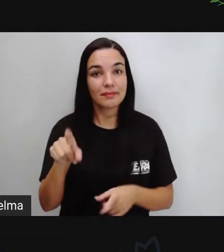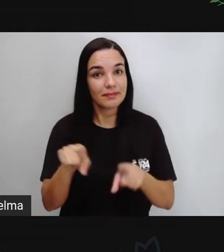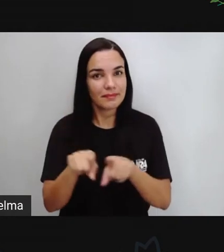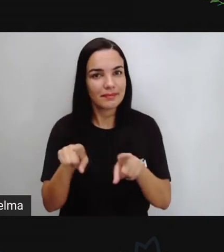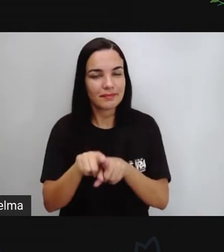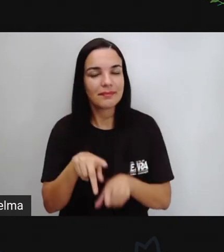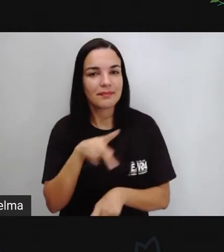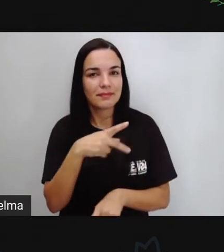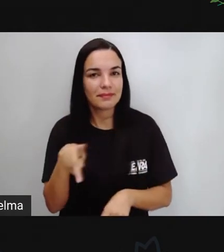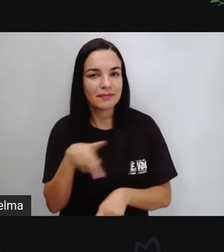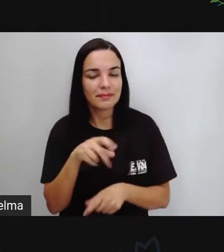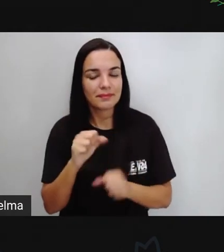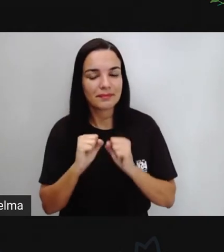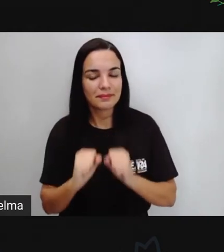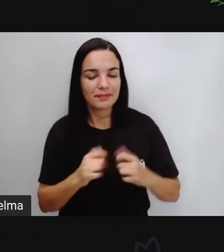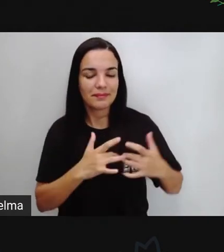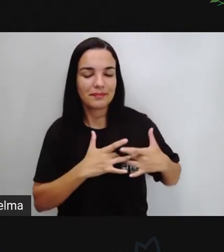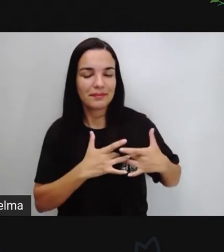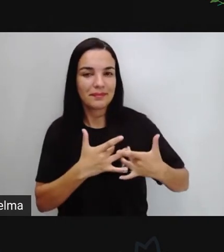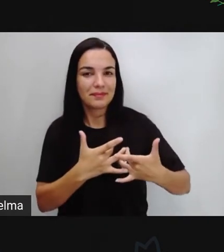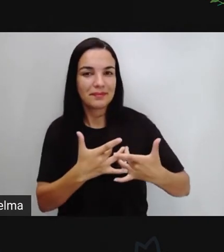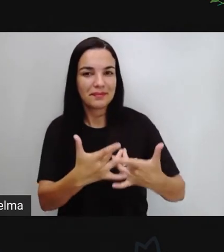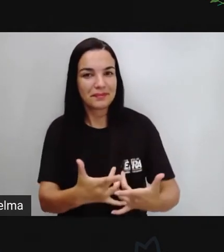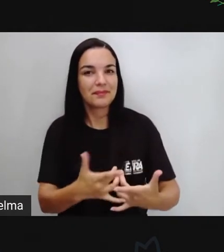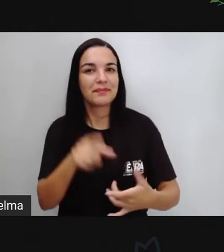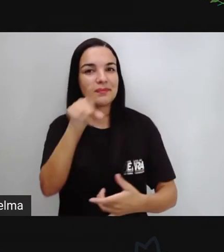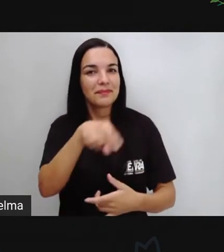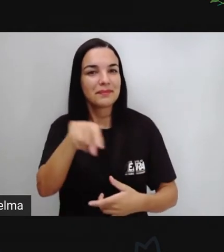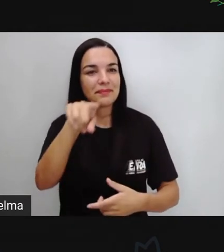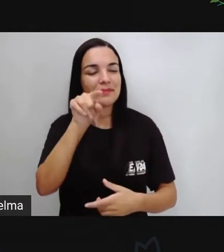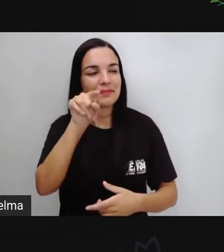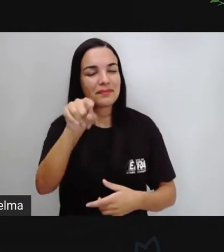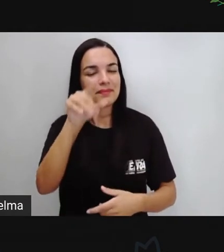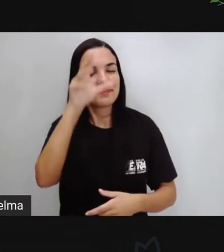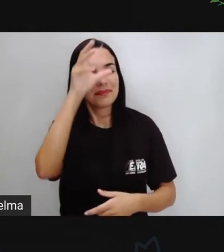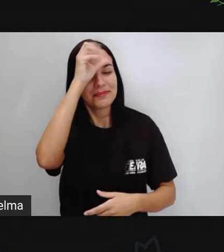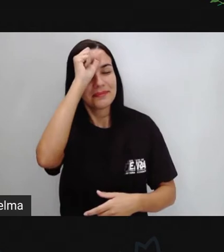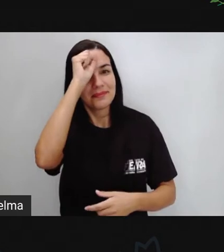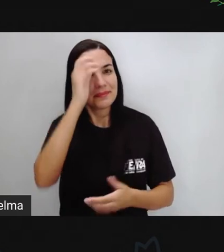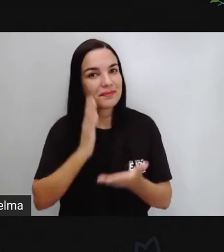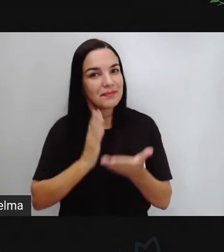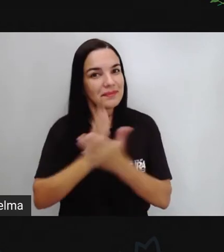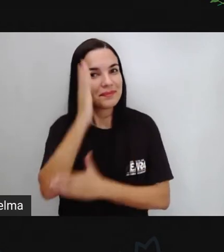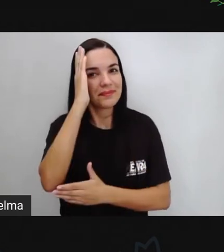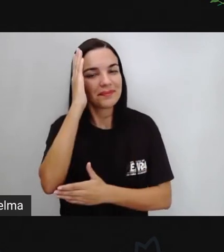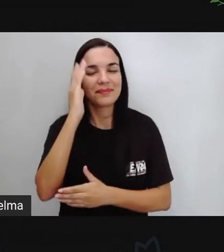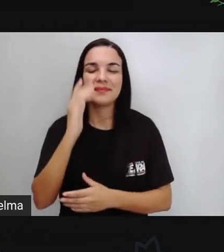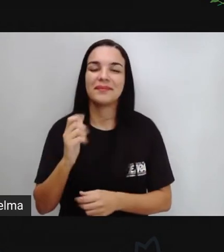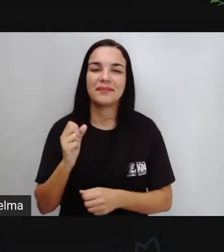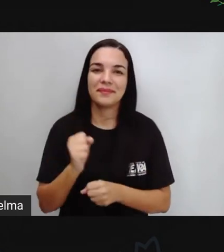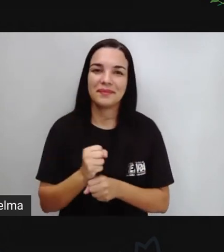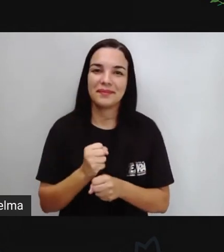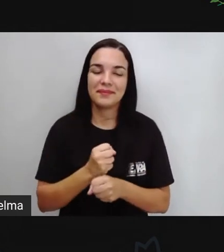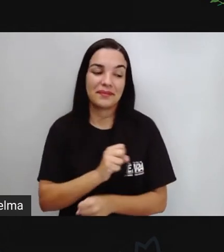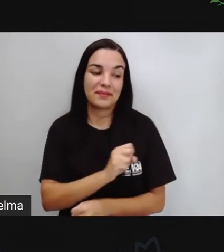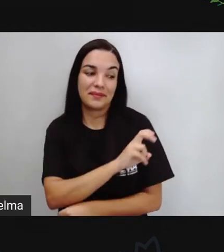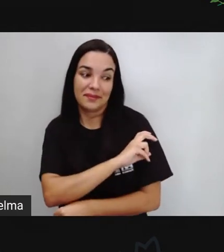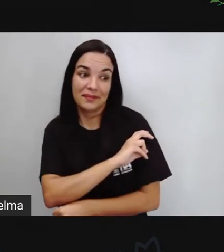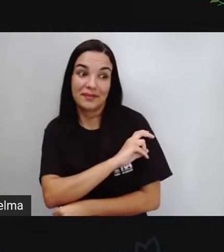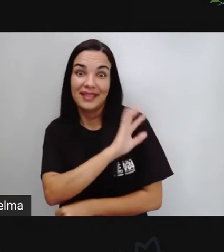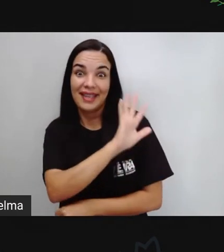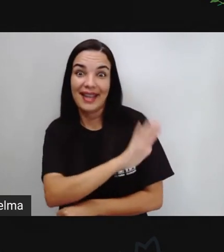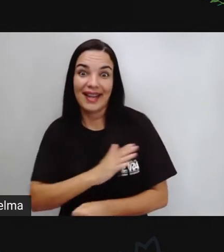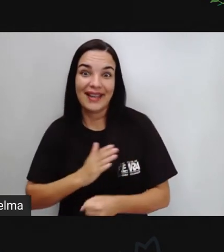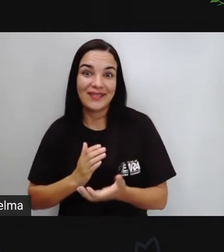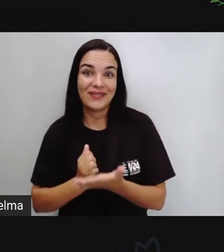a PRO esteja aí contribuindo, não é? Para que você consiga aí, ó, passar de ano, imagine, aprender bastante,